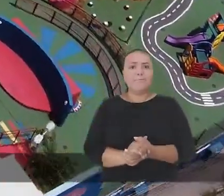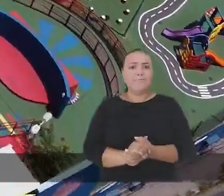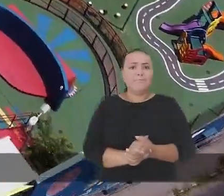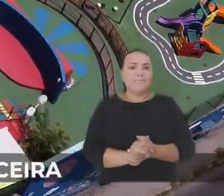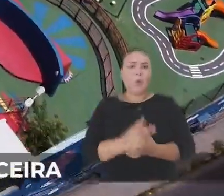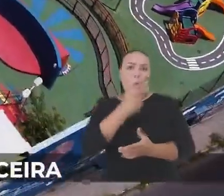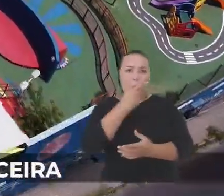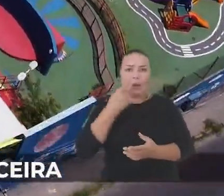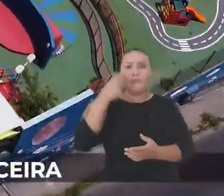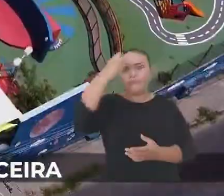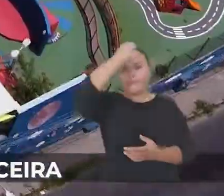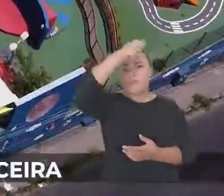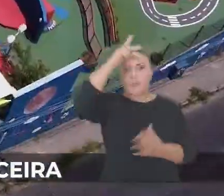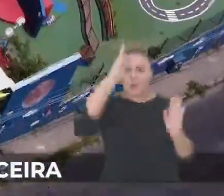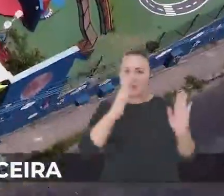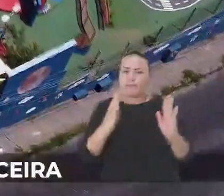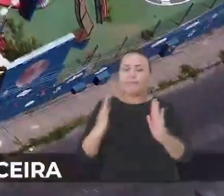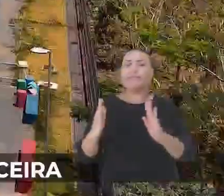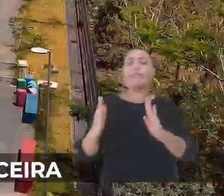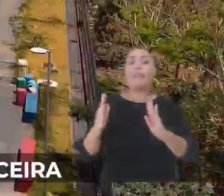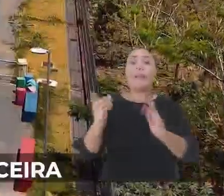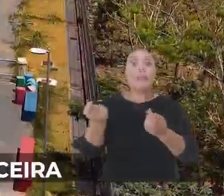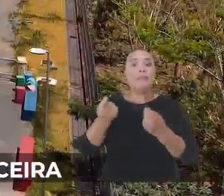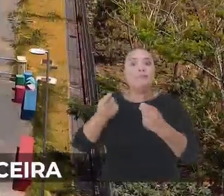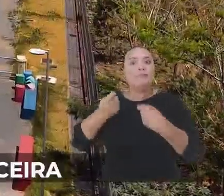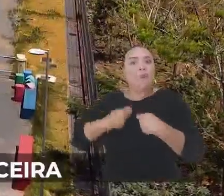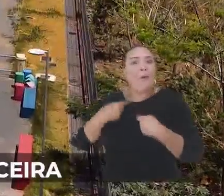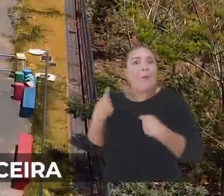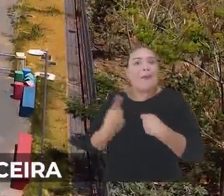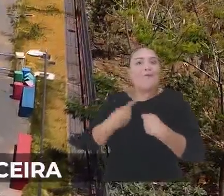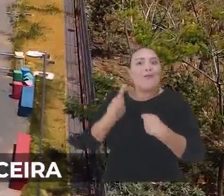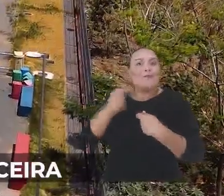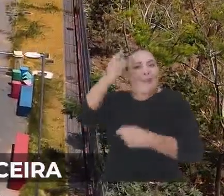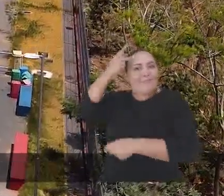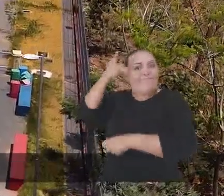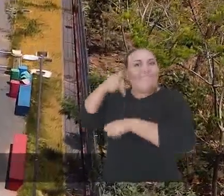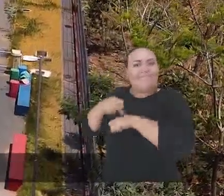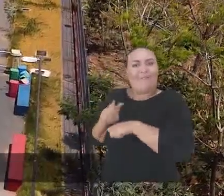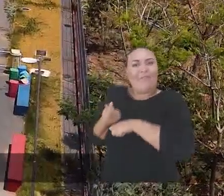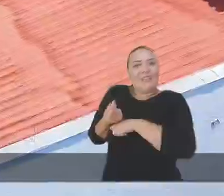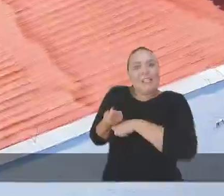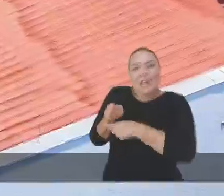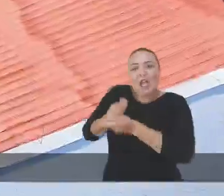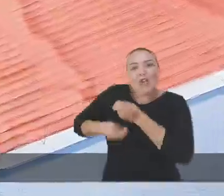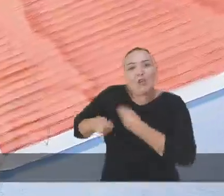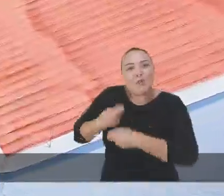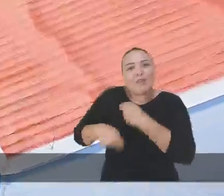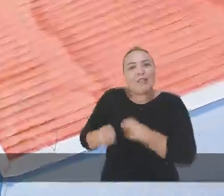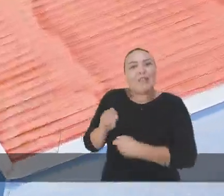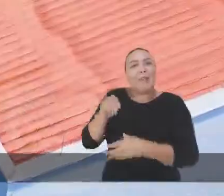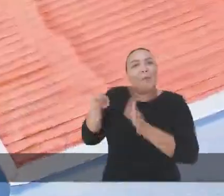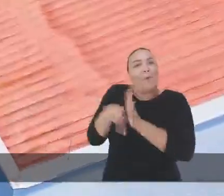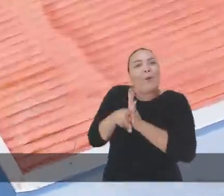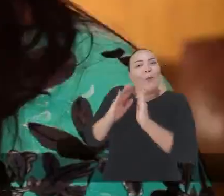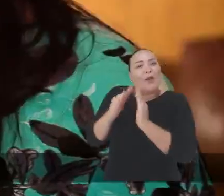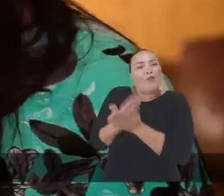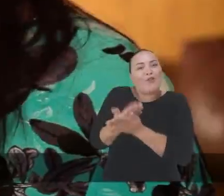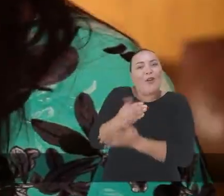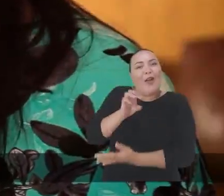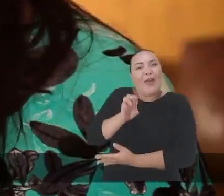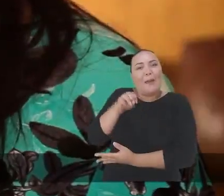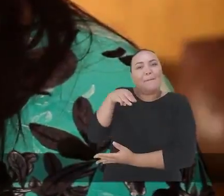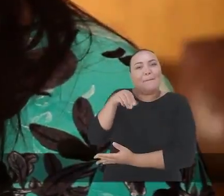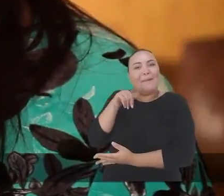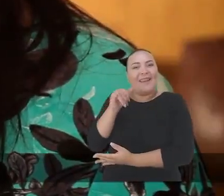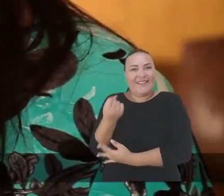ele nos deu a tão sonhada autonomia financeira e administrativa das EMEIs. Além disso, que foi o